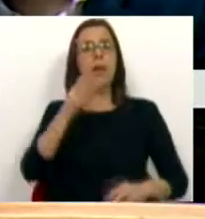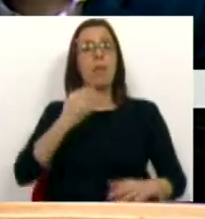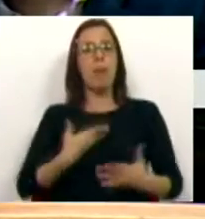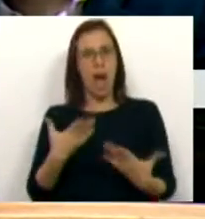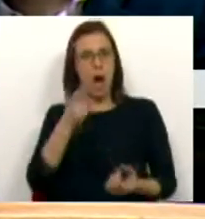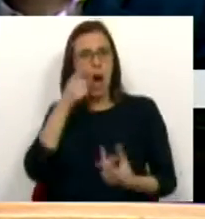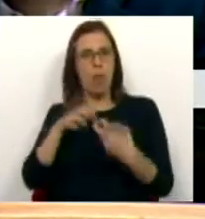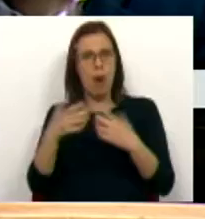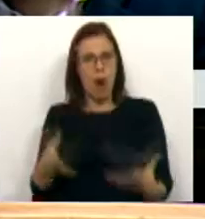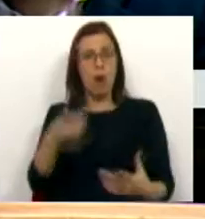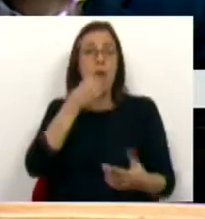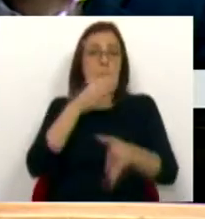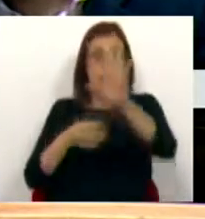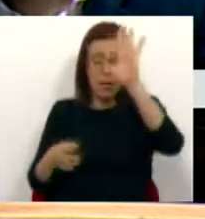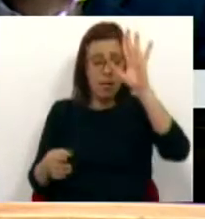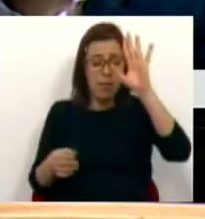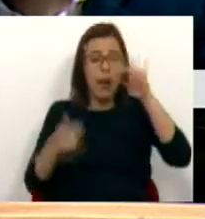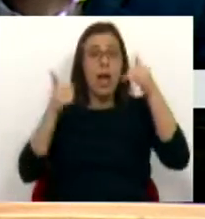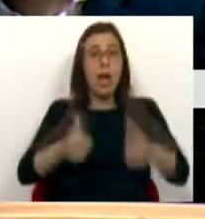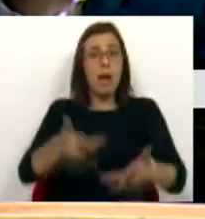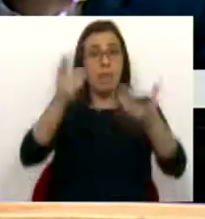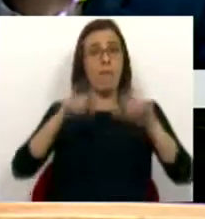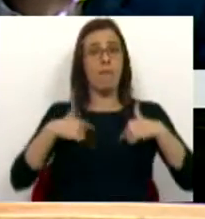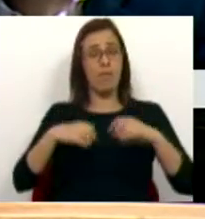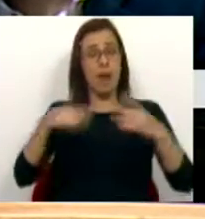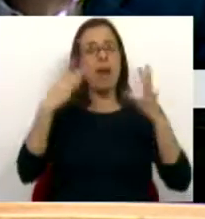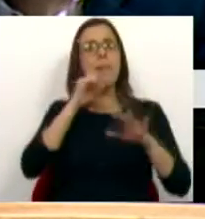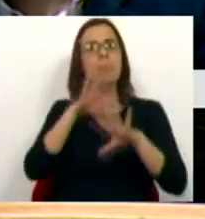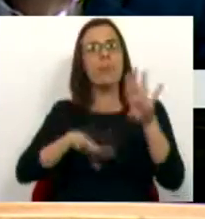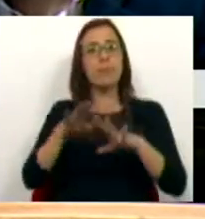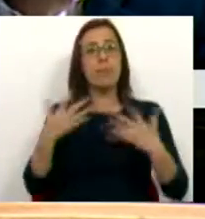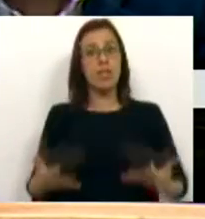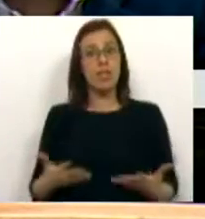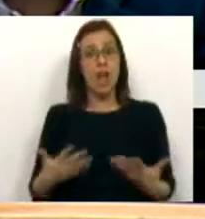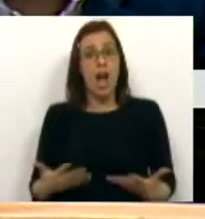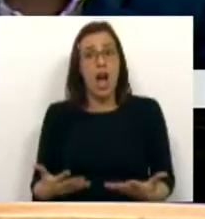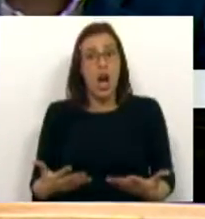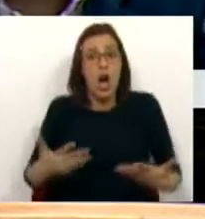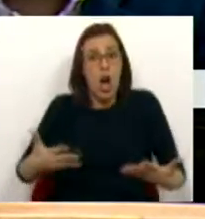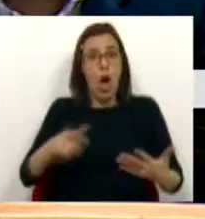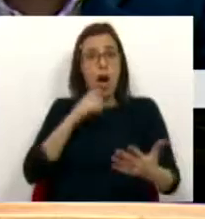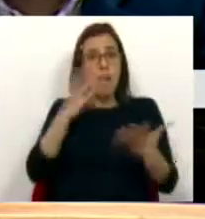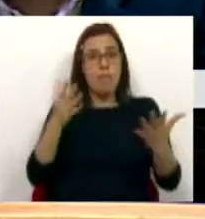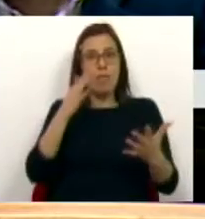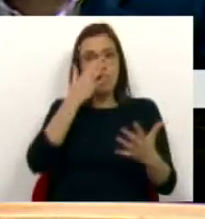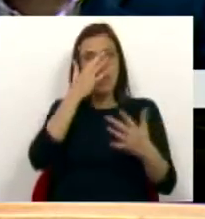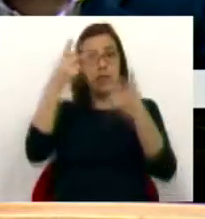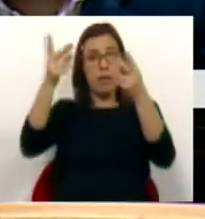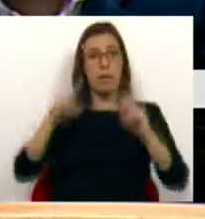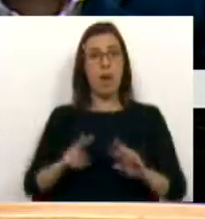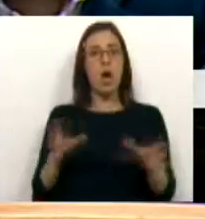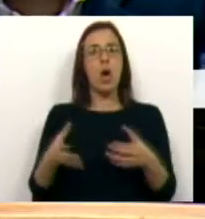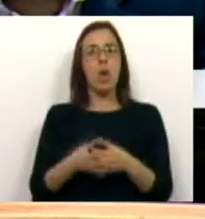acordou agora para este problema, mas ainda bem. É bom que tenha iniciativas, mas pode fazê-lo já, agora, neste momento. Baixa a